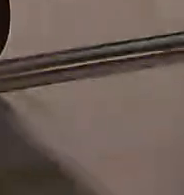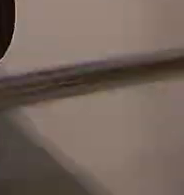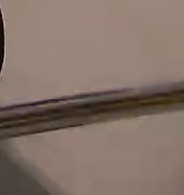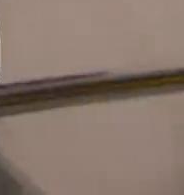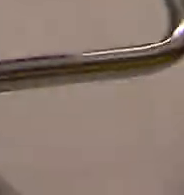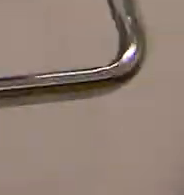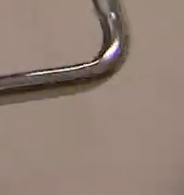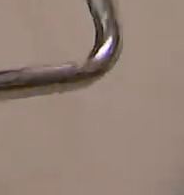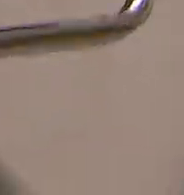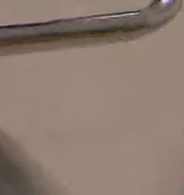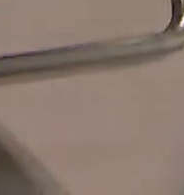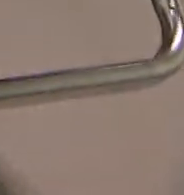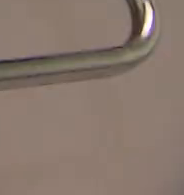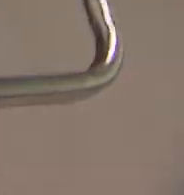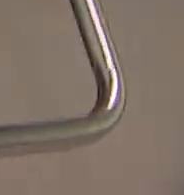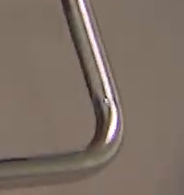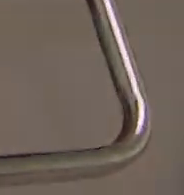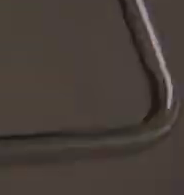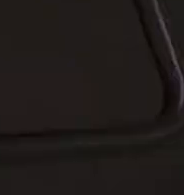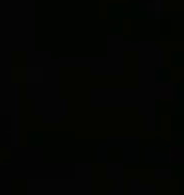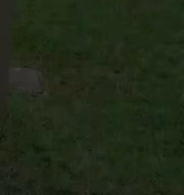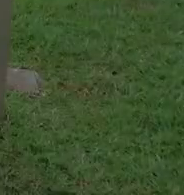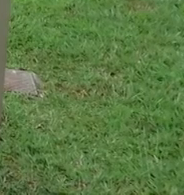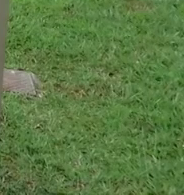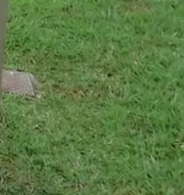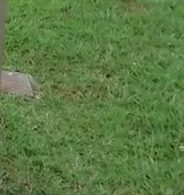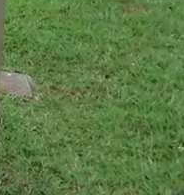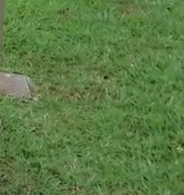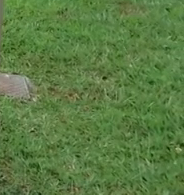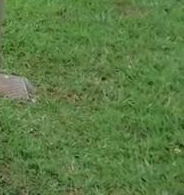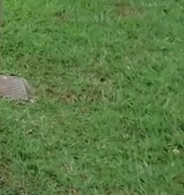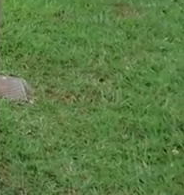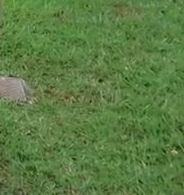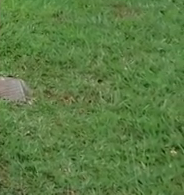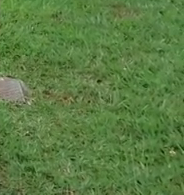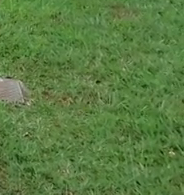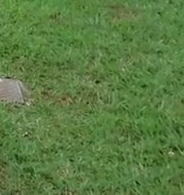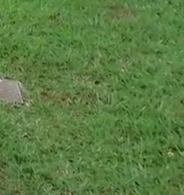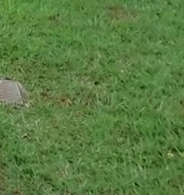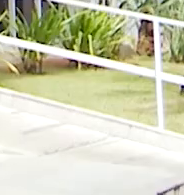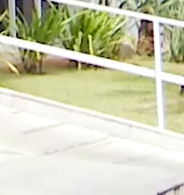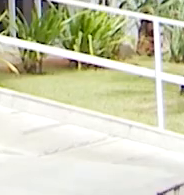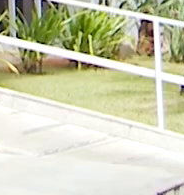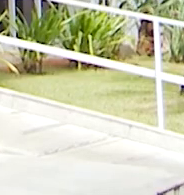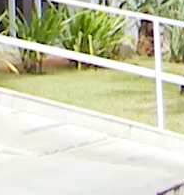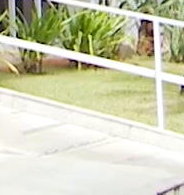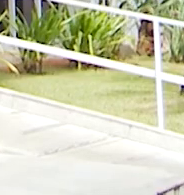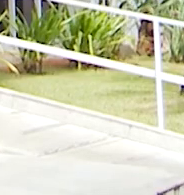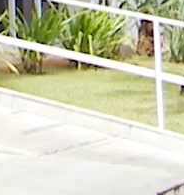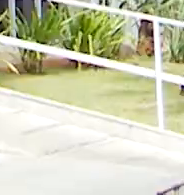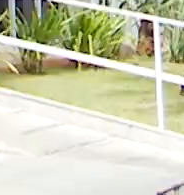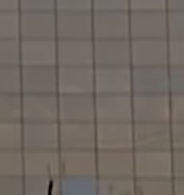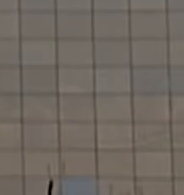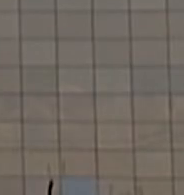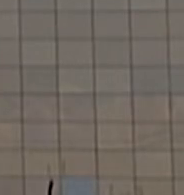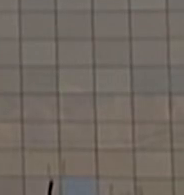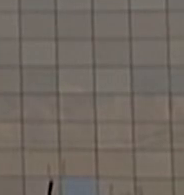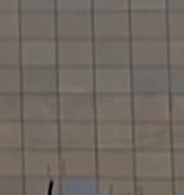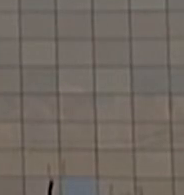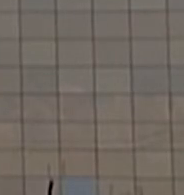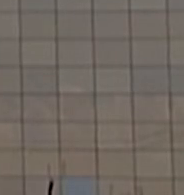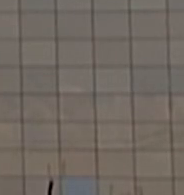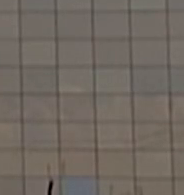de recursos que chegam aos tribunais superiores. Para ampliar a integração entre o STJ e os Tribunais Regionais Federais e